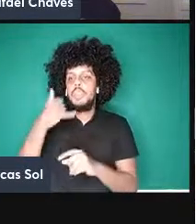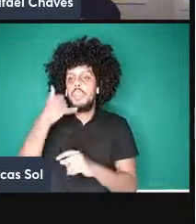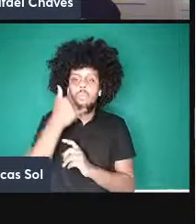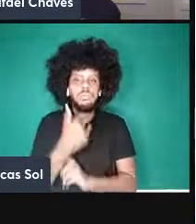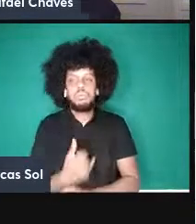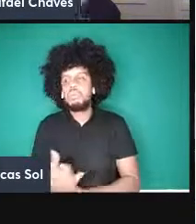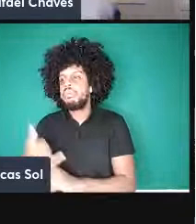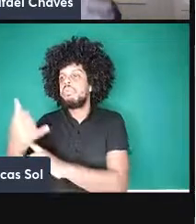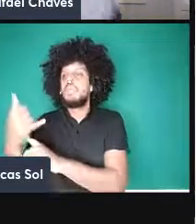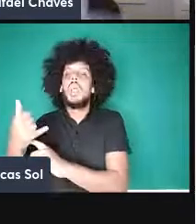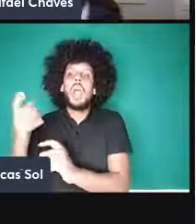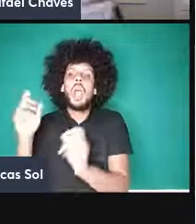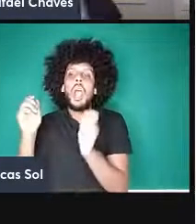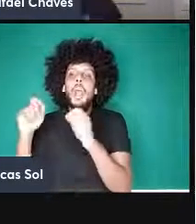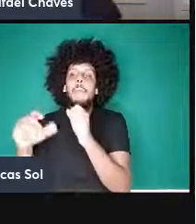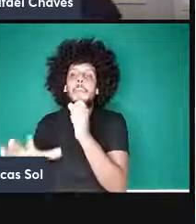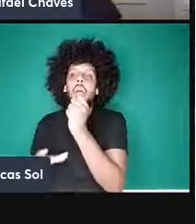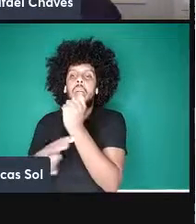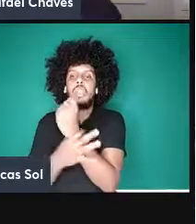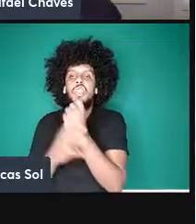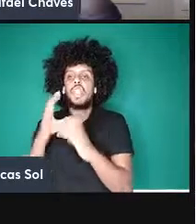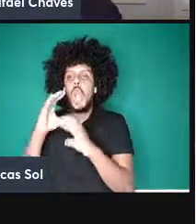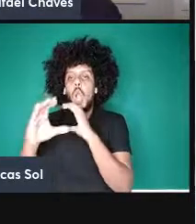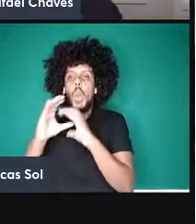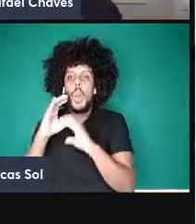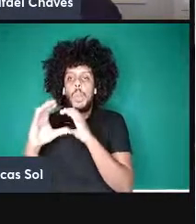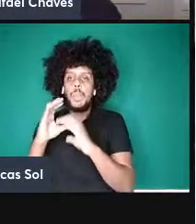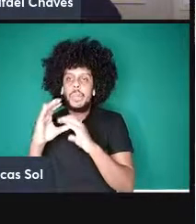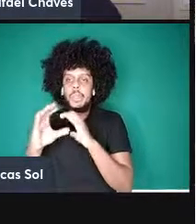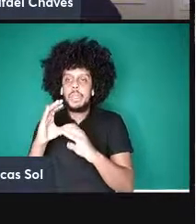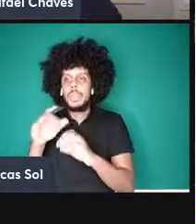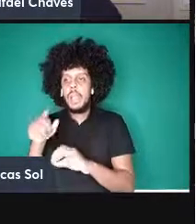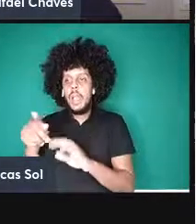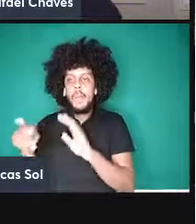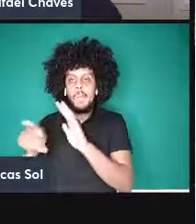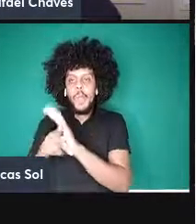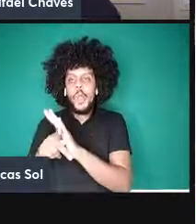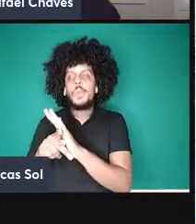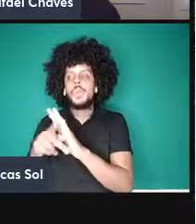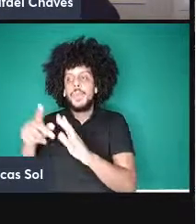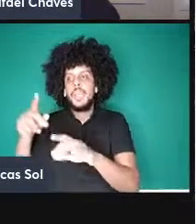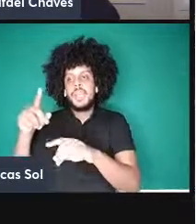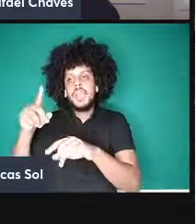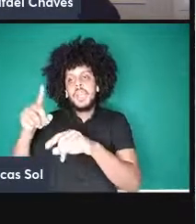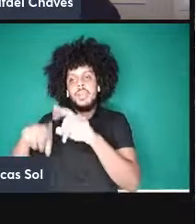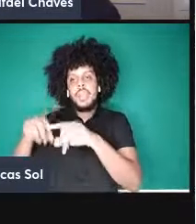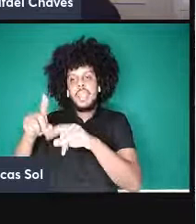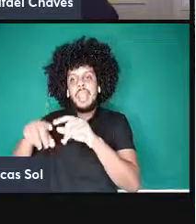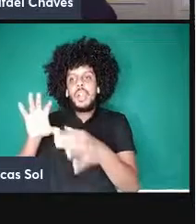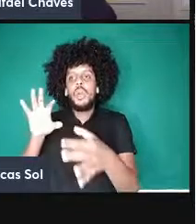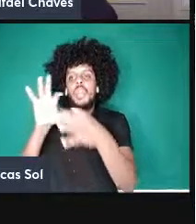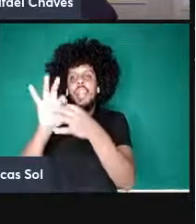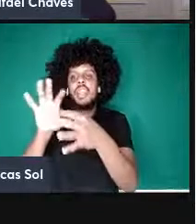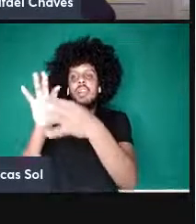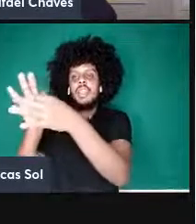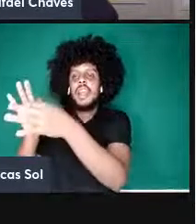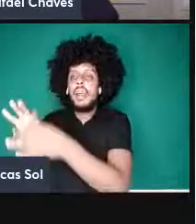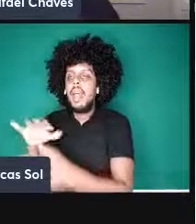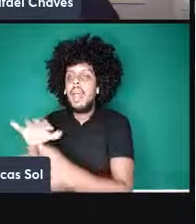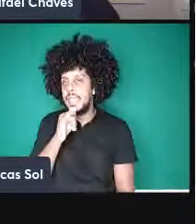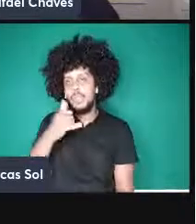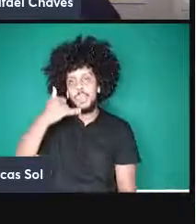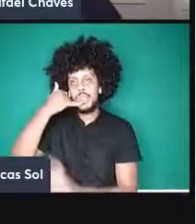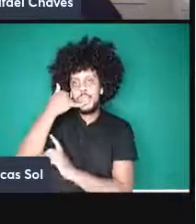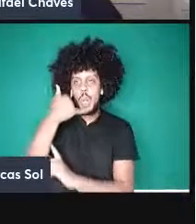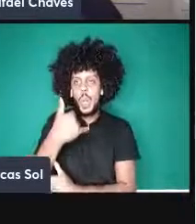segurança na comunicação daquele dispositivo com outros então por exemplo já existe um celular da Samsung se eu